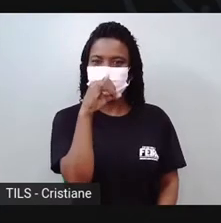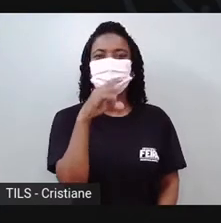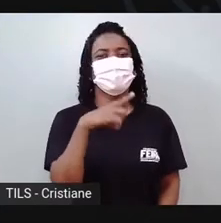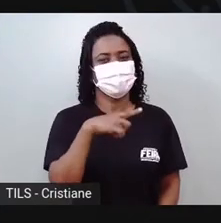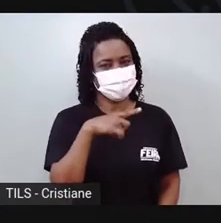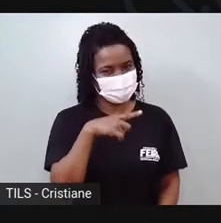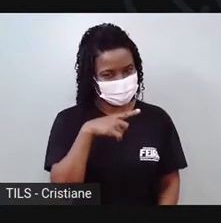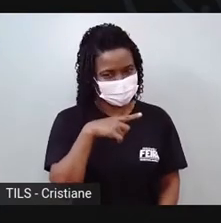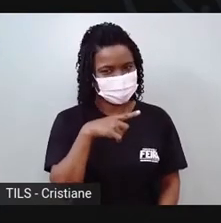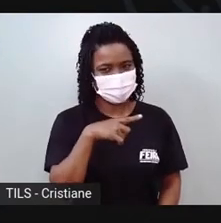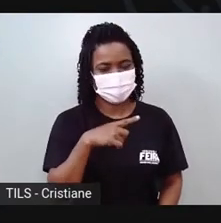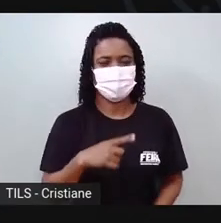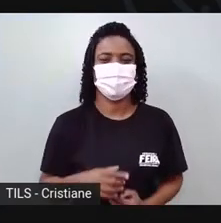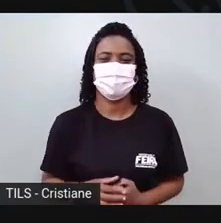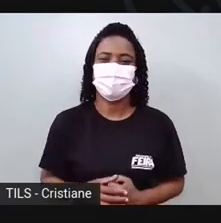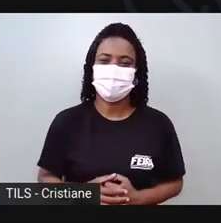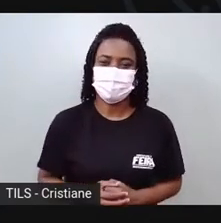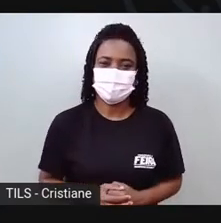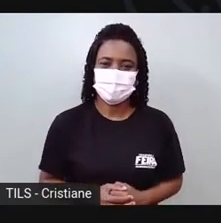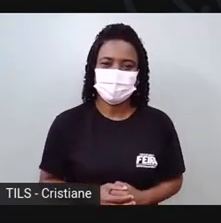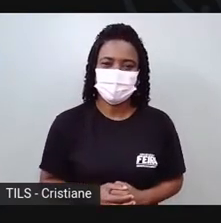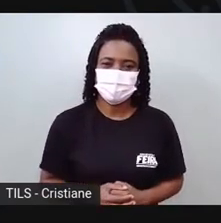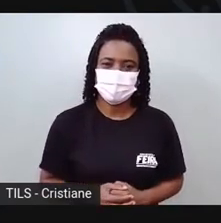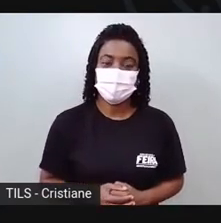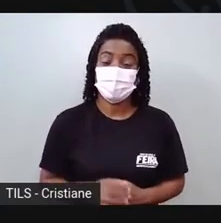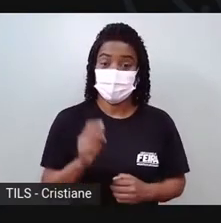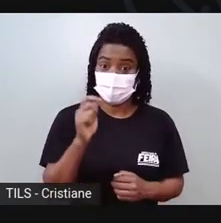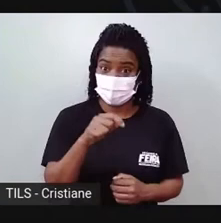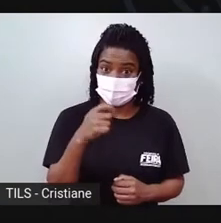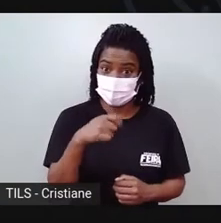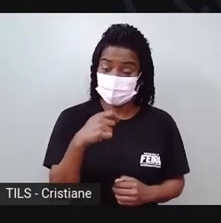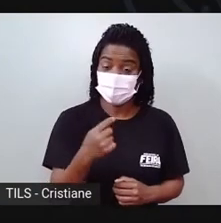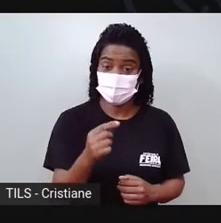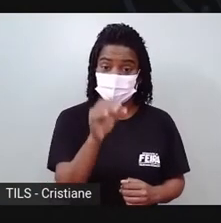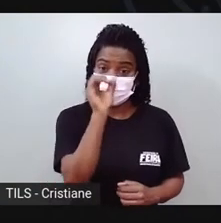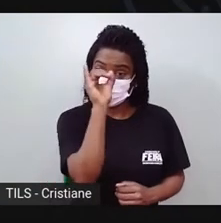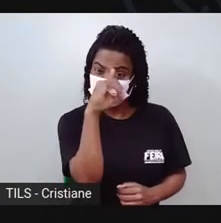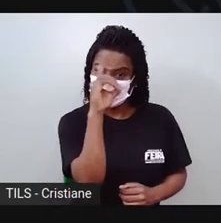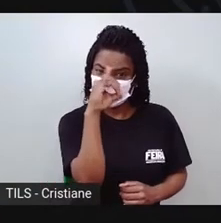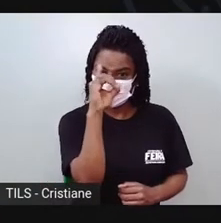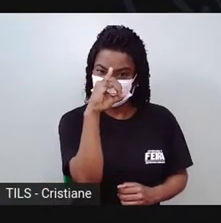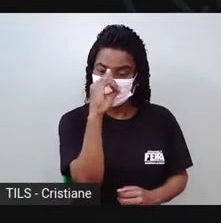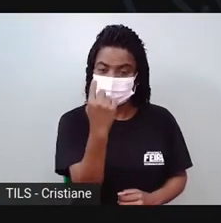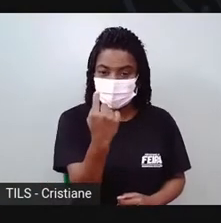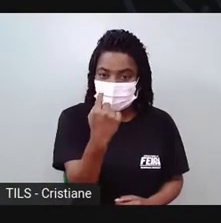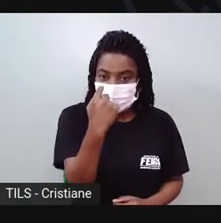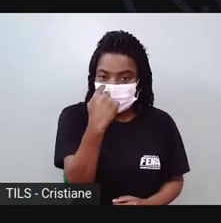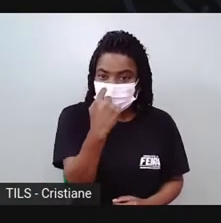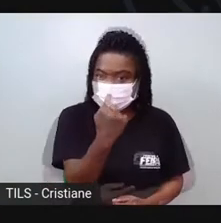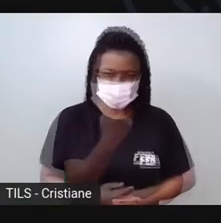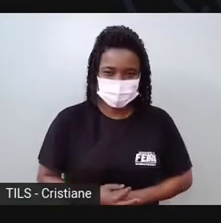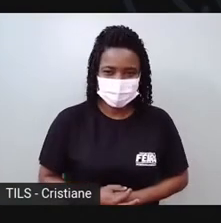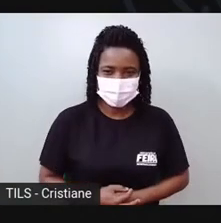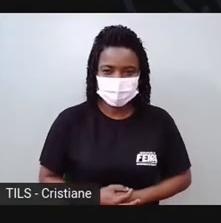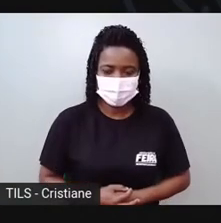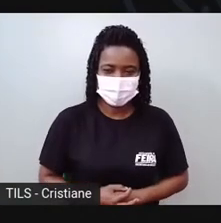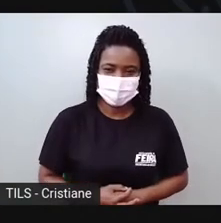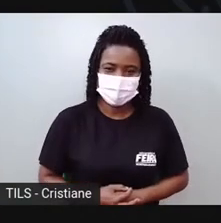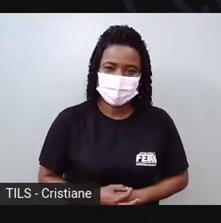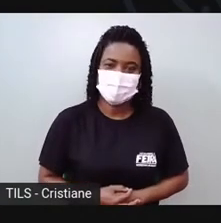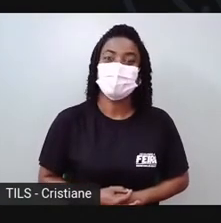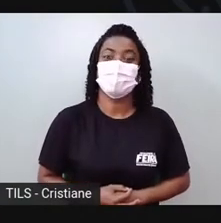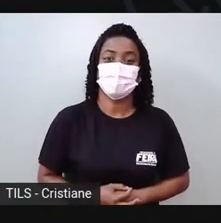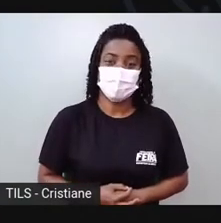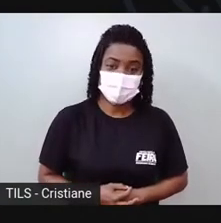Aí a gente vai fazer dois buraquinhos no narizinho do porquinho. E